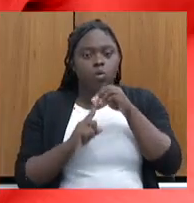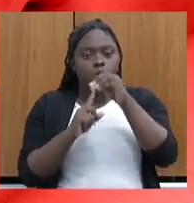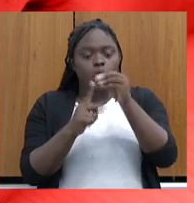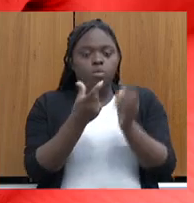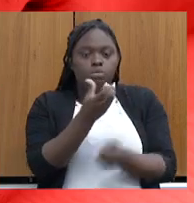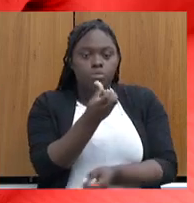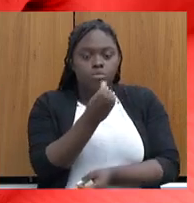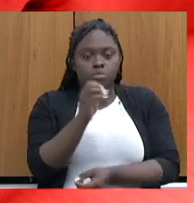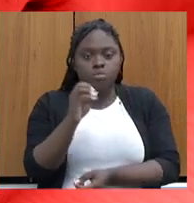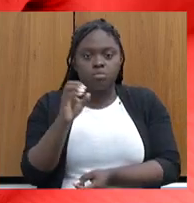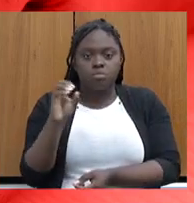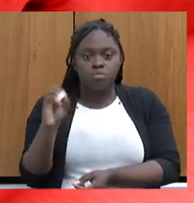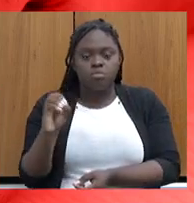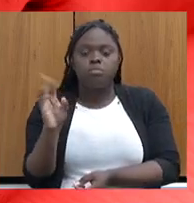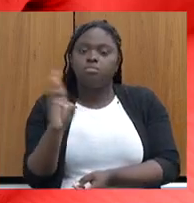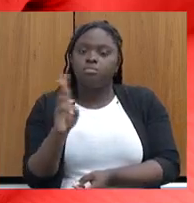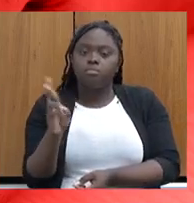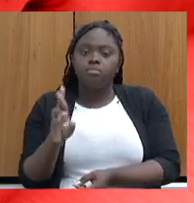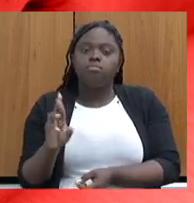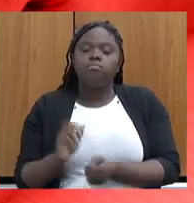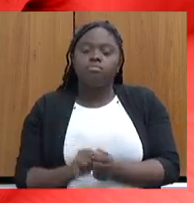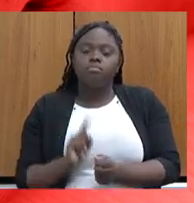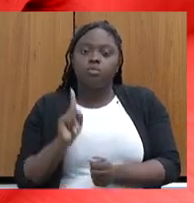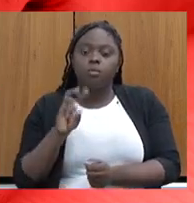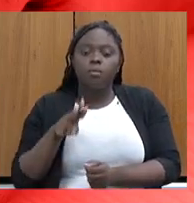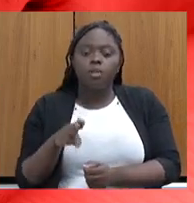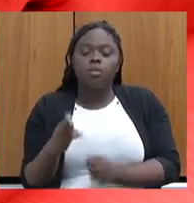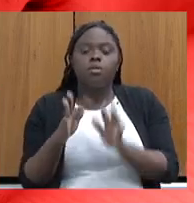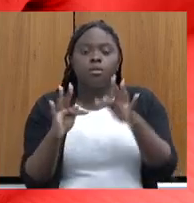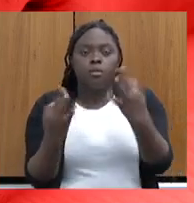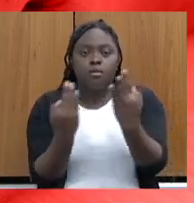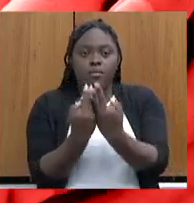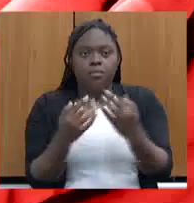Nós temos também a Rede Cuidar, que também é muito cara.